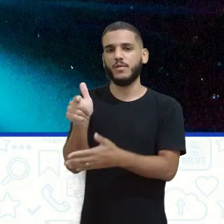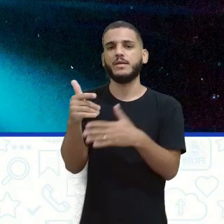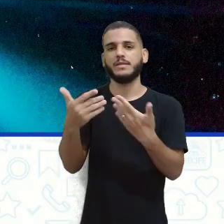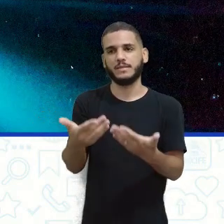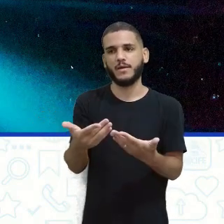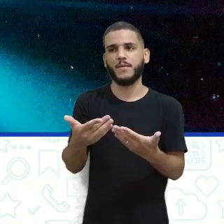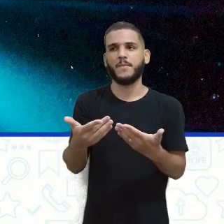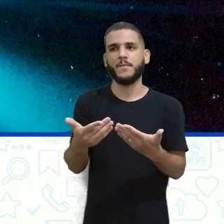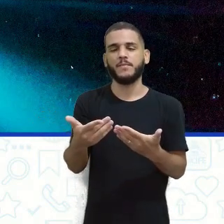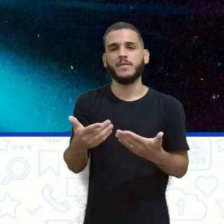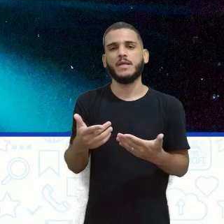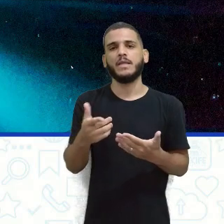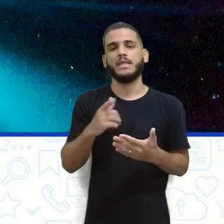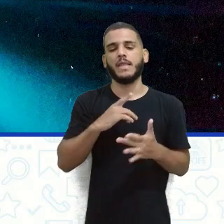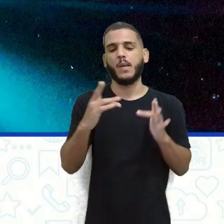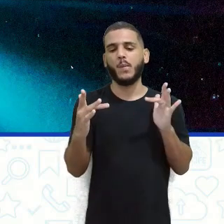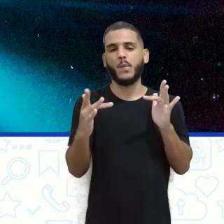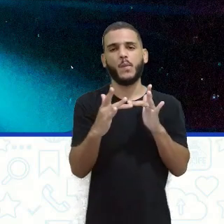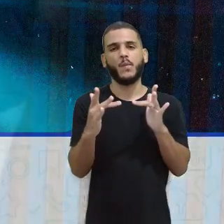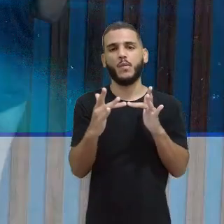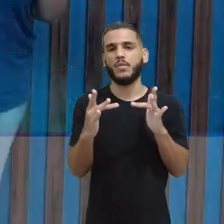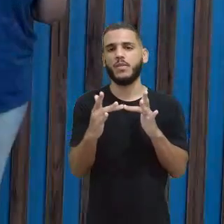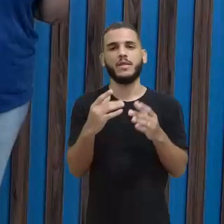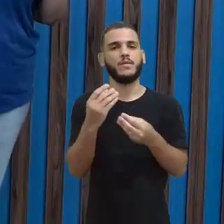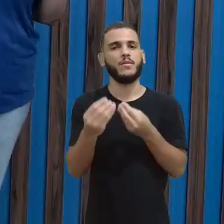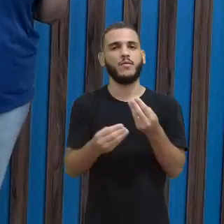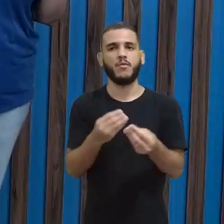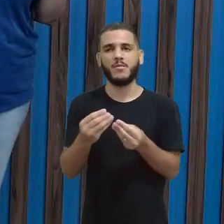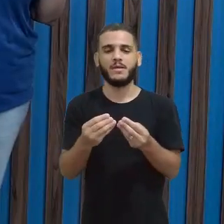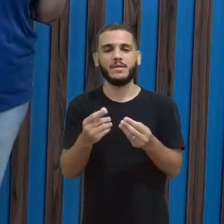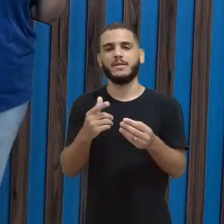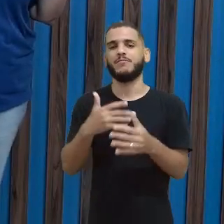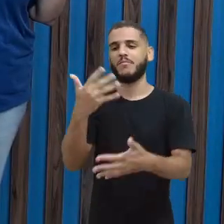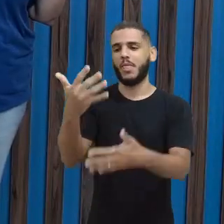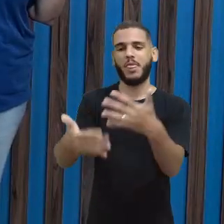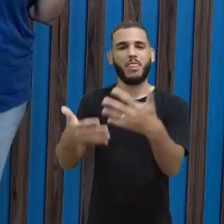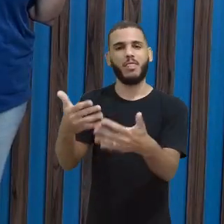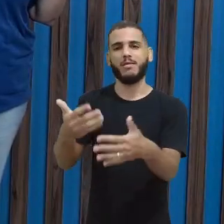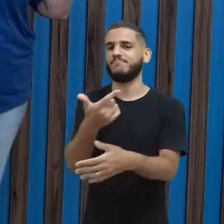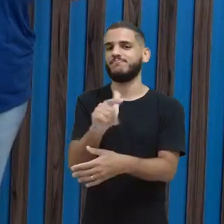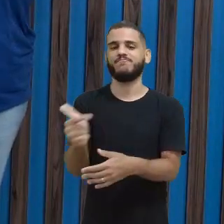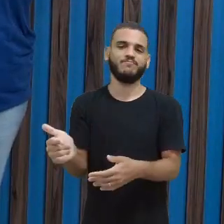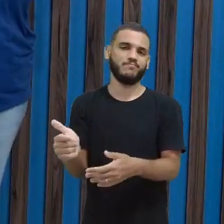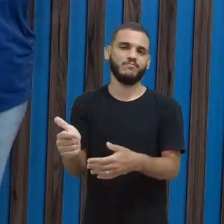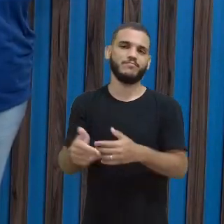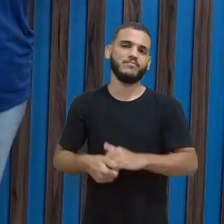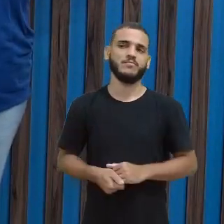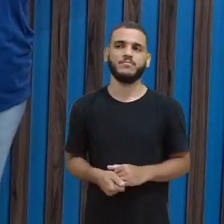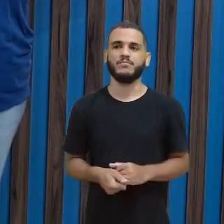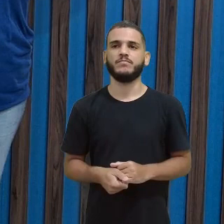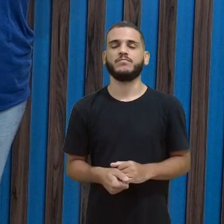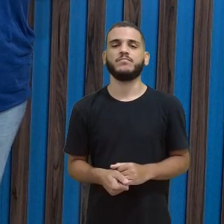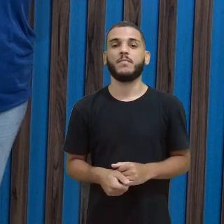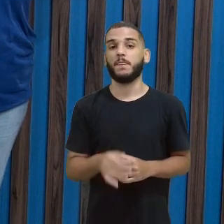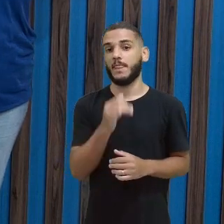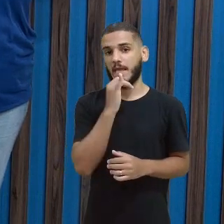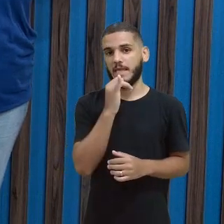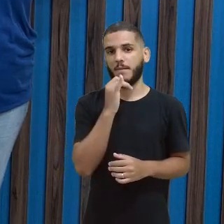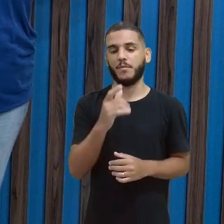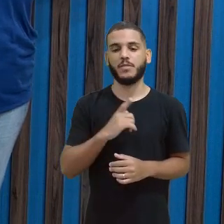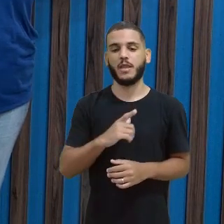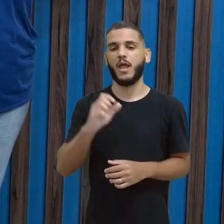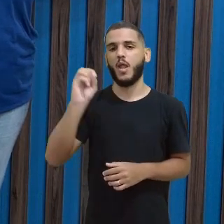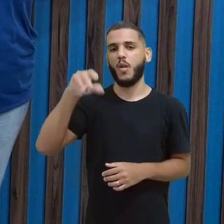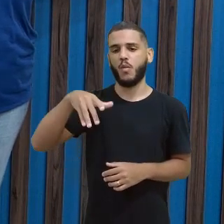vai passar um por dentro do outro. como se fosse isso, sem atrapalhar. Sem atrapalhar um raio numa fonte